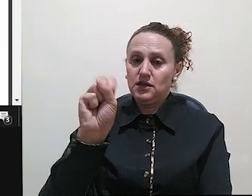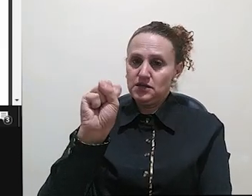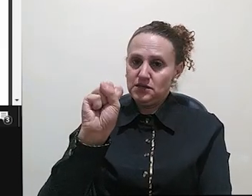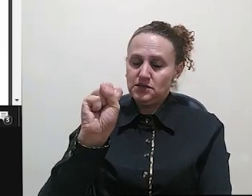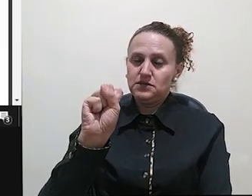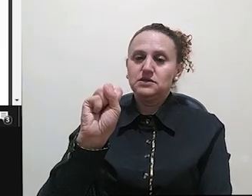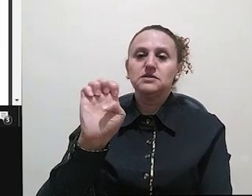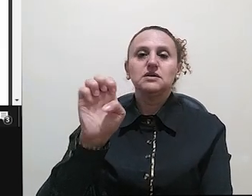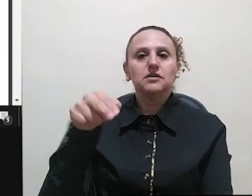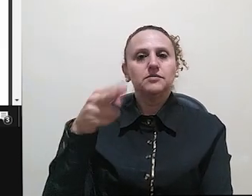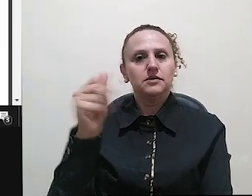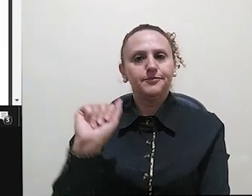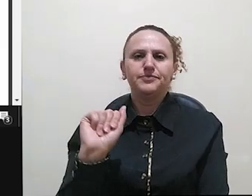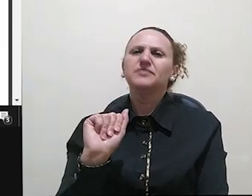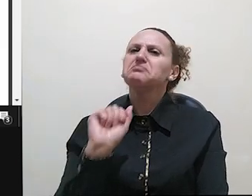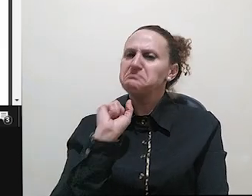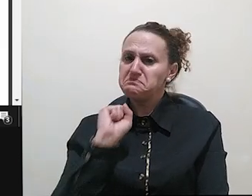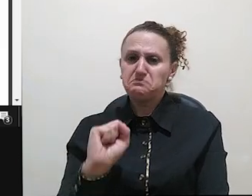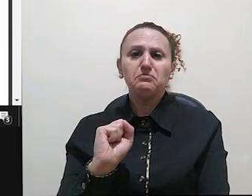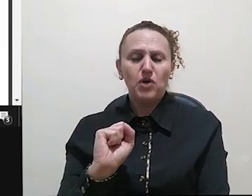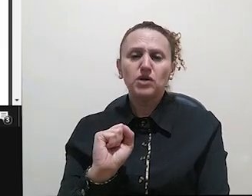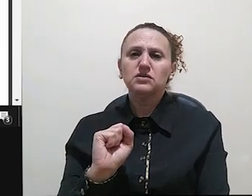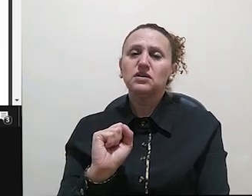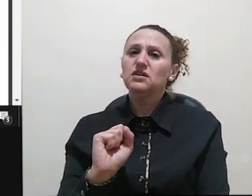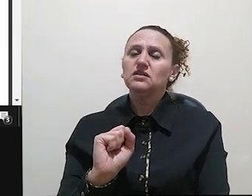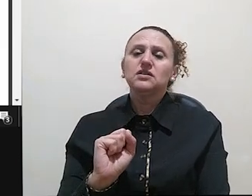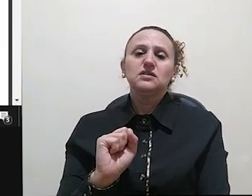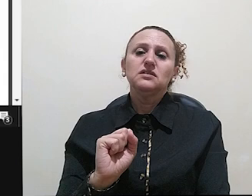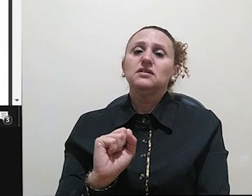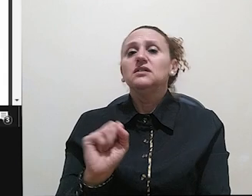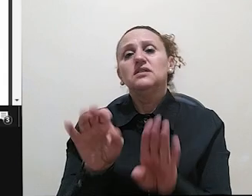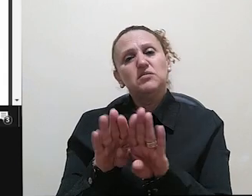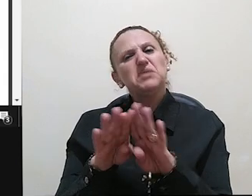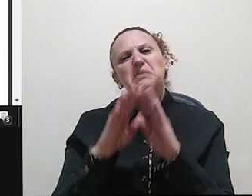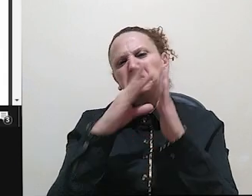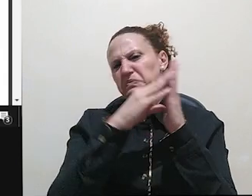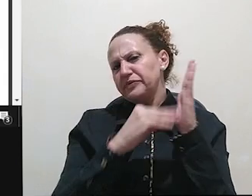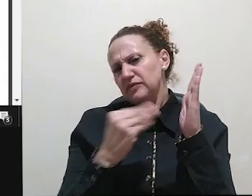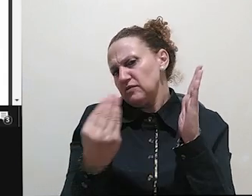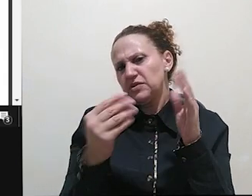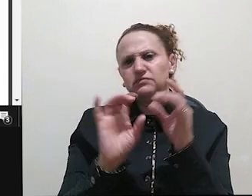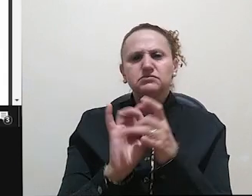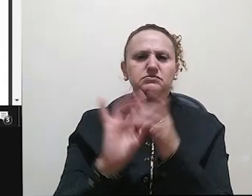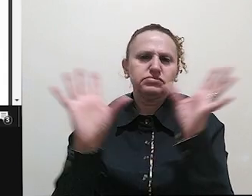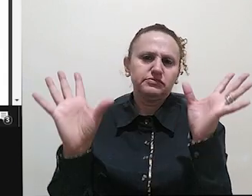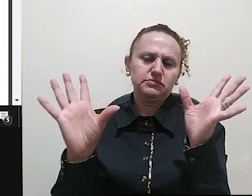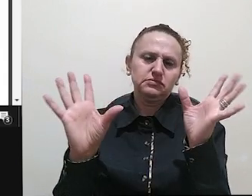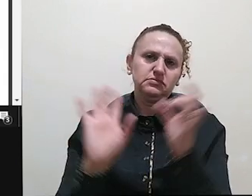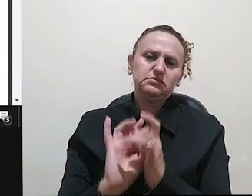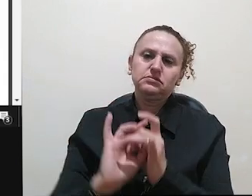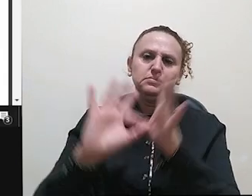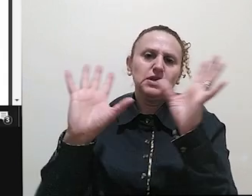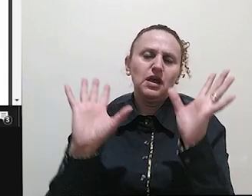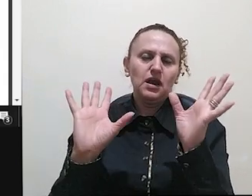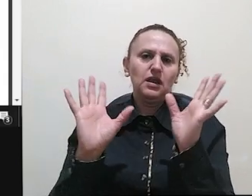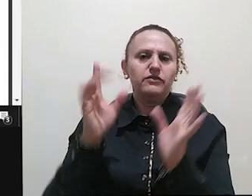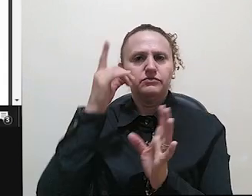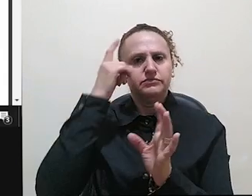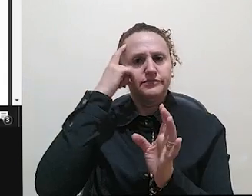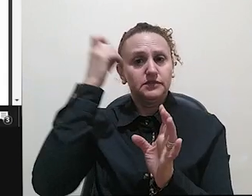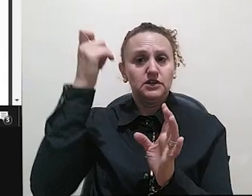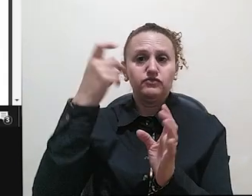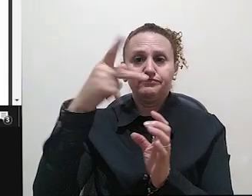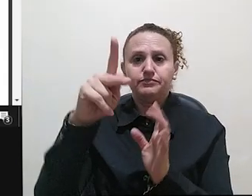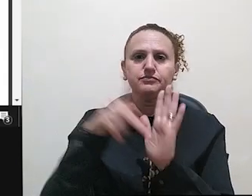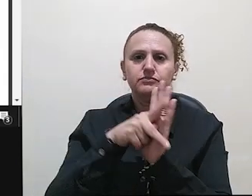o nome do texto que você está resenhando. Isso vai dar criatividade tua enquanto resenhista, tá? Então aqui o autor